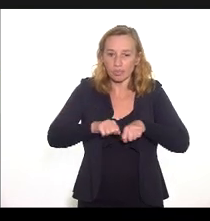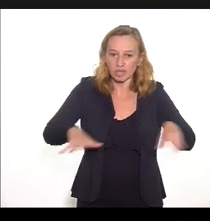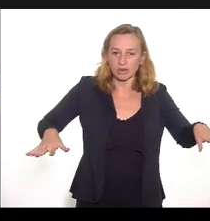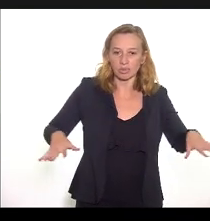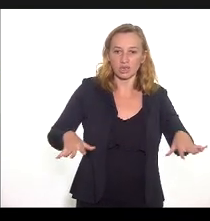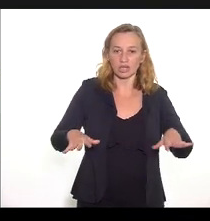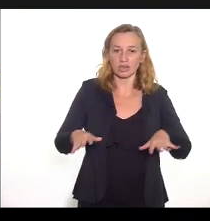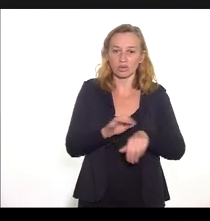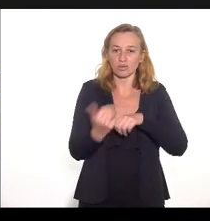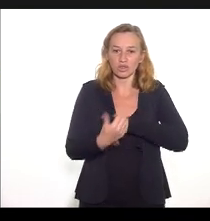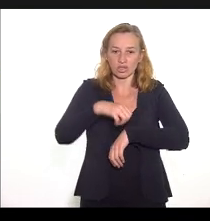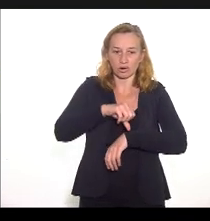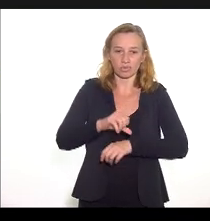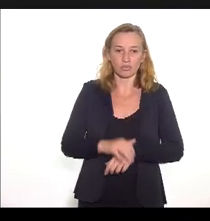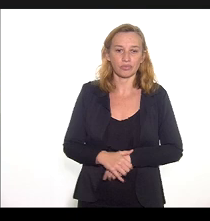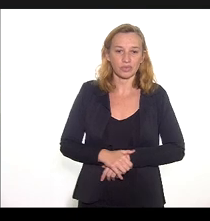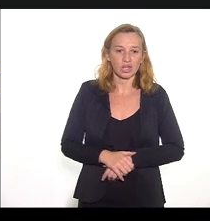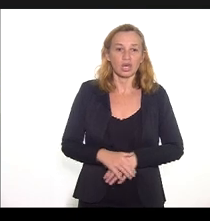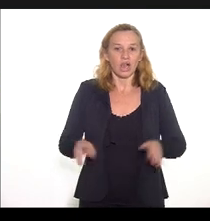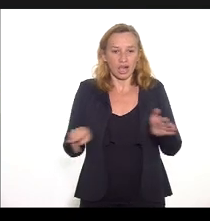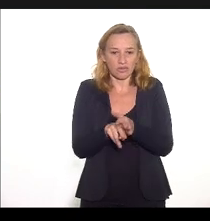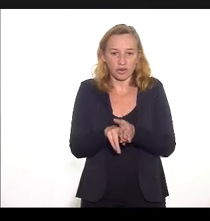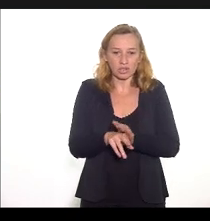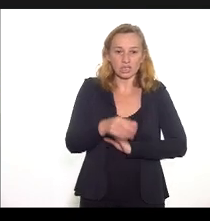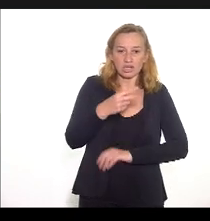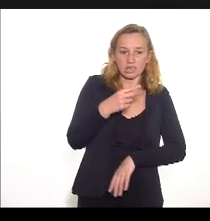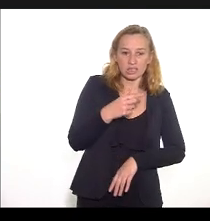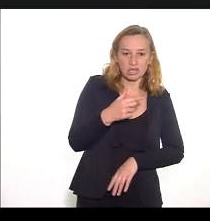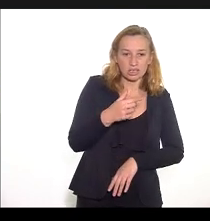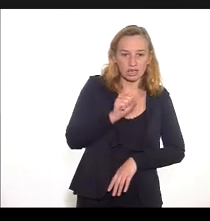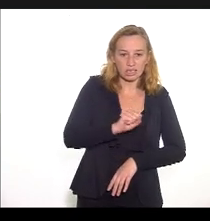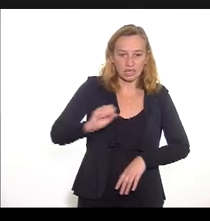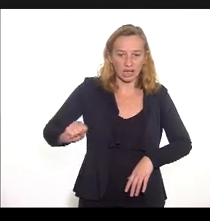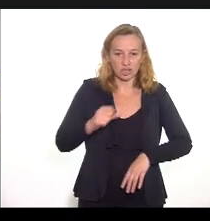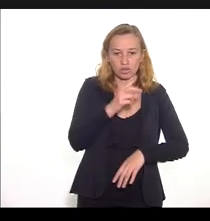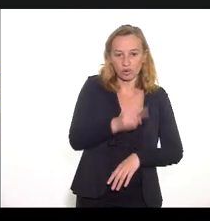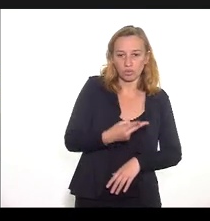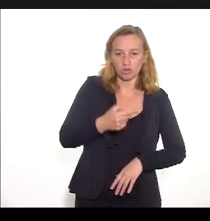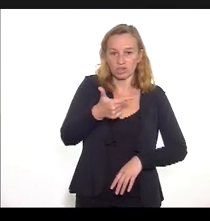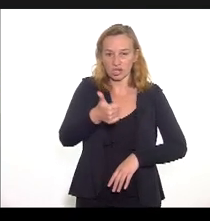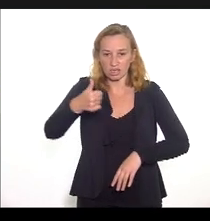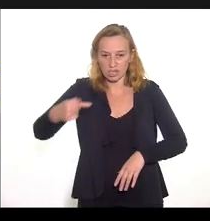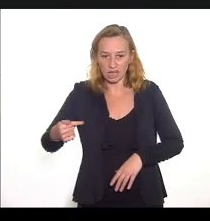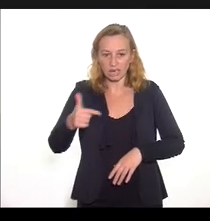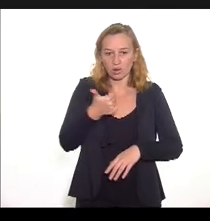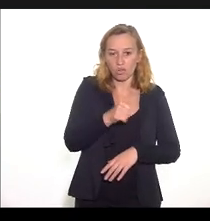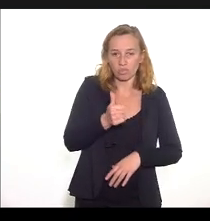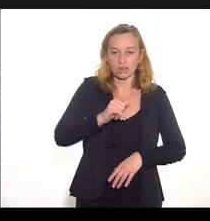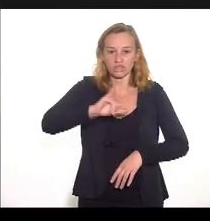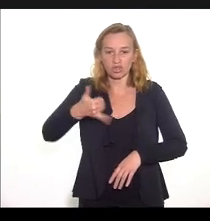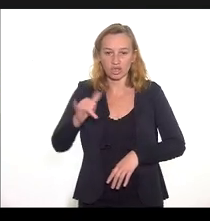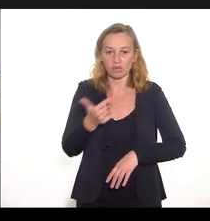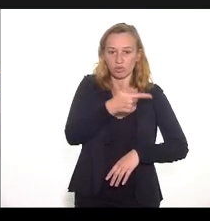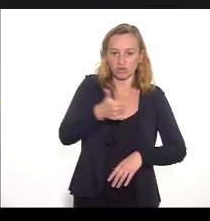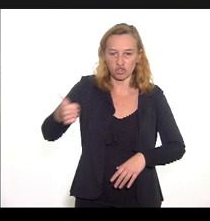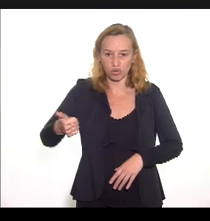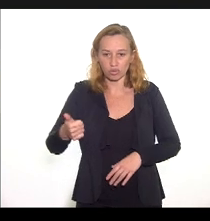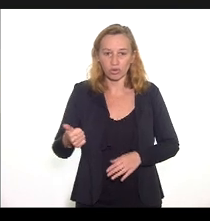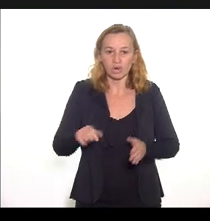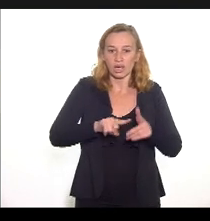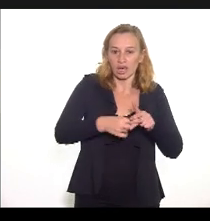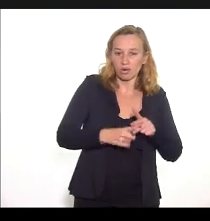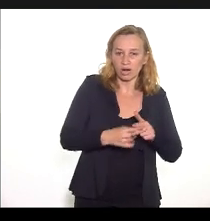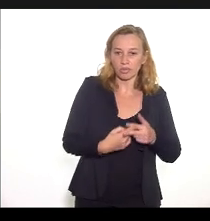covid-19. A resolução CES-RJ, número 2.207, de 11 de janeiro de 2021, que